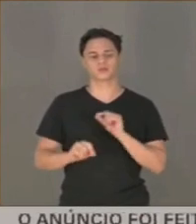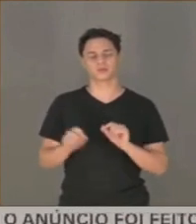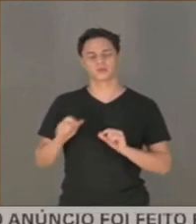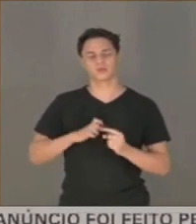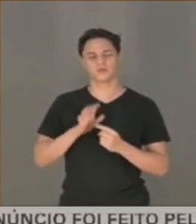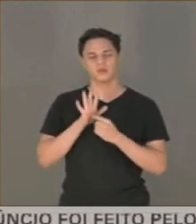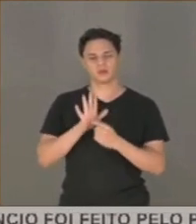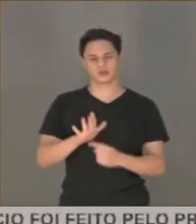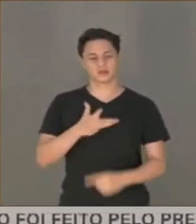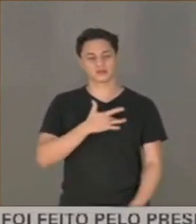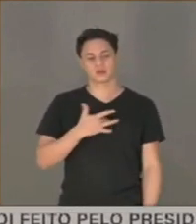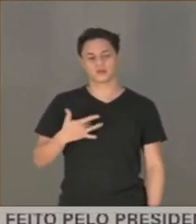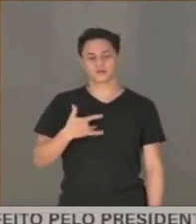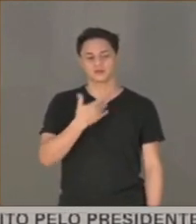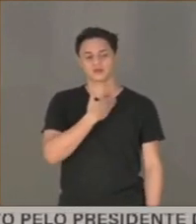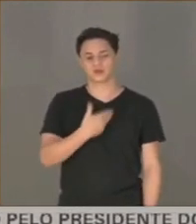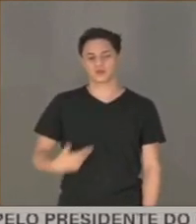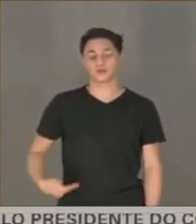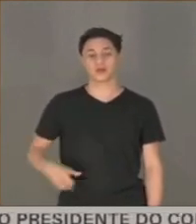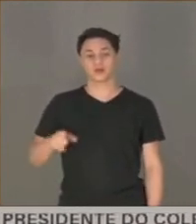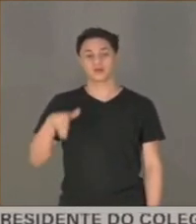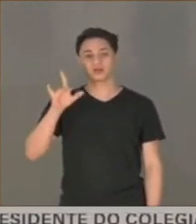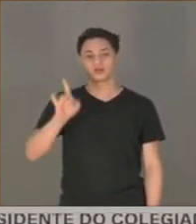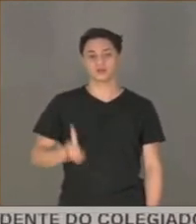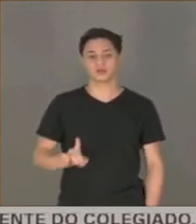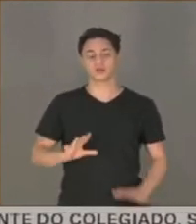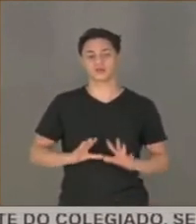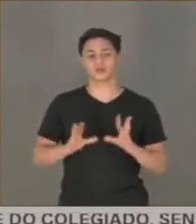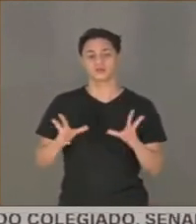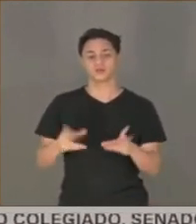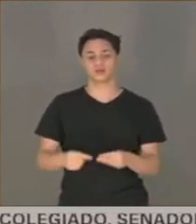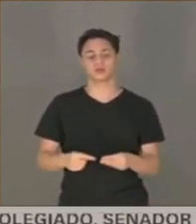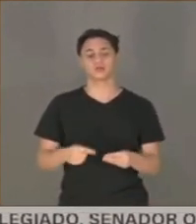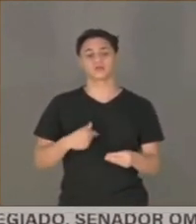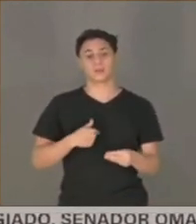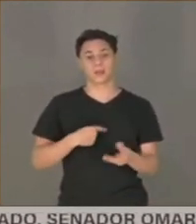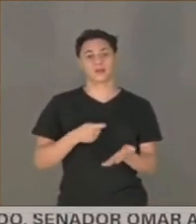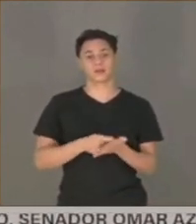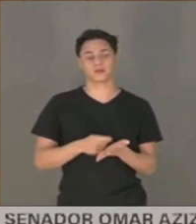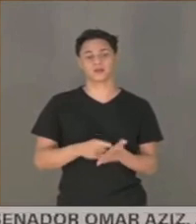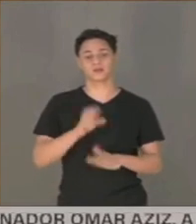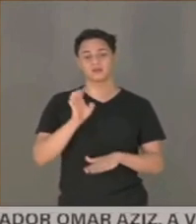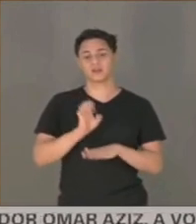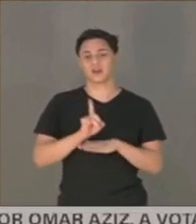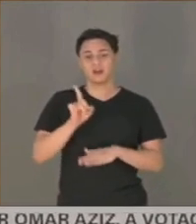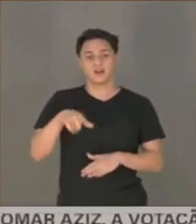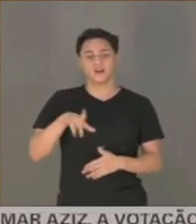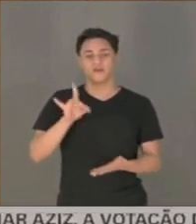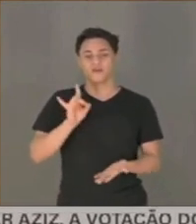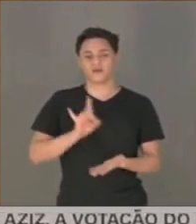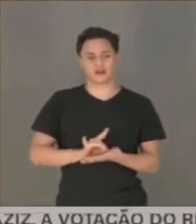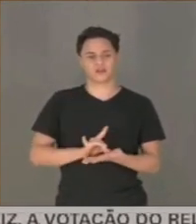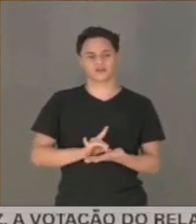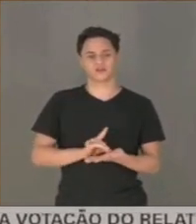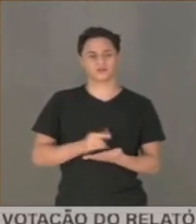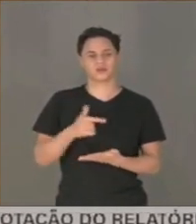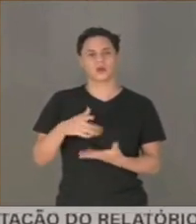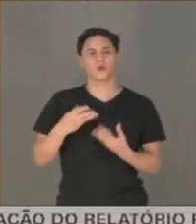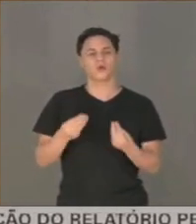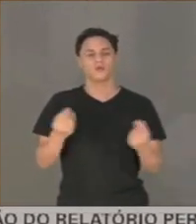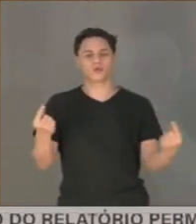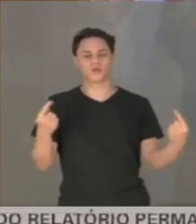que a saúde pública é direito de todos e dever do Estado. Isso é um fato, isso é um fato incontestável